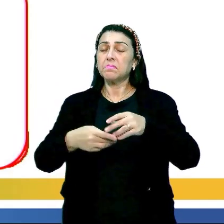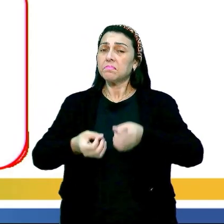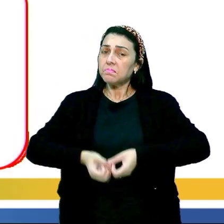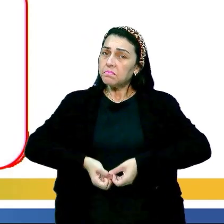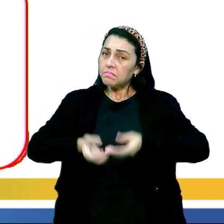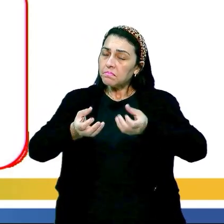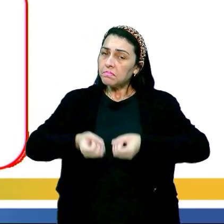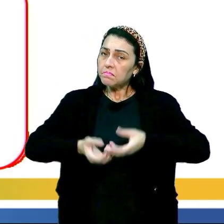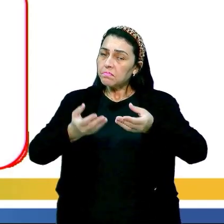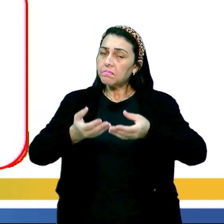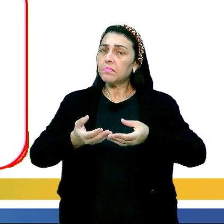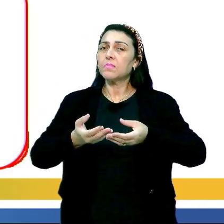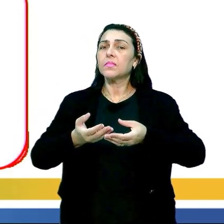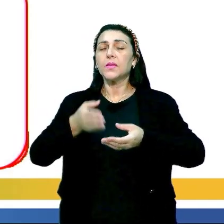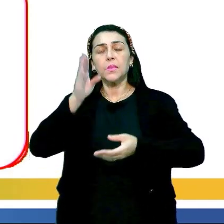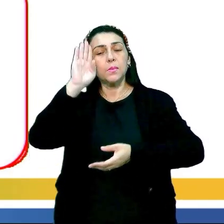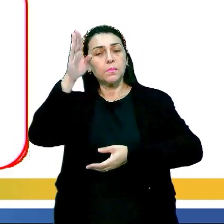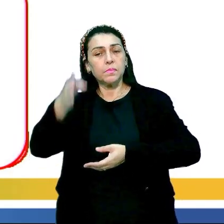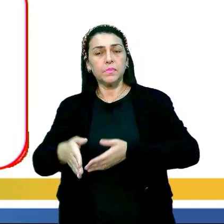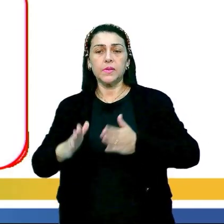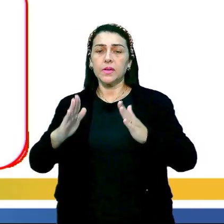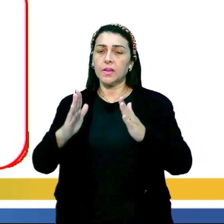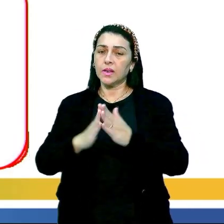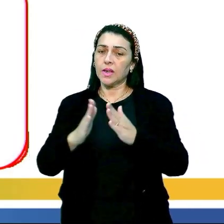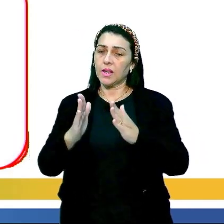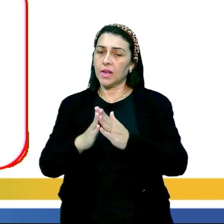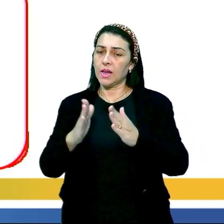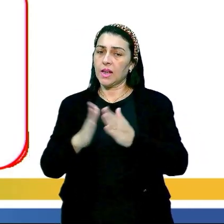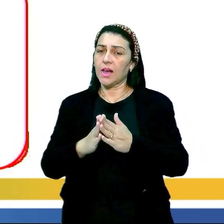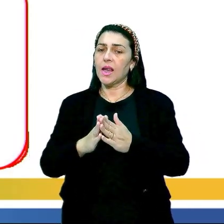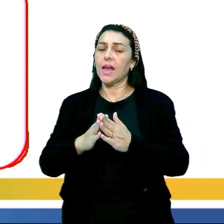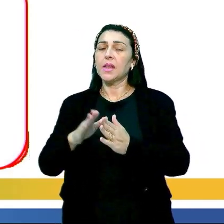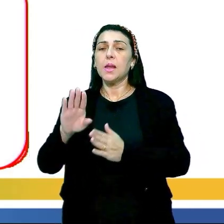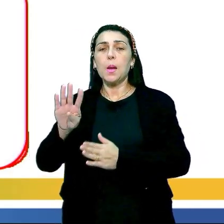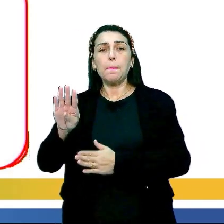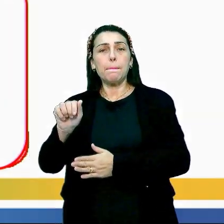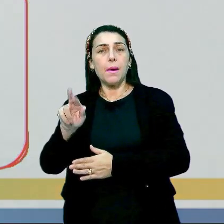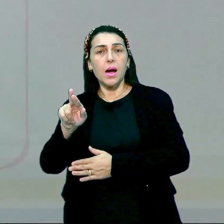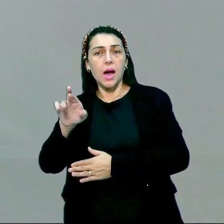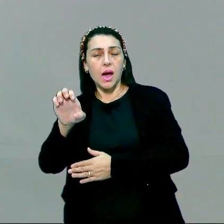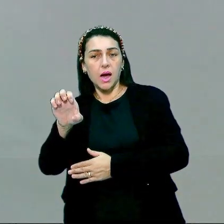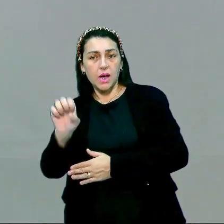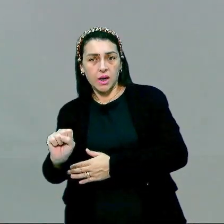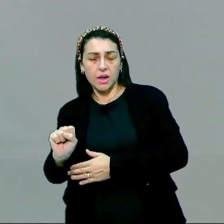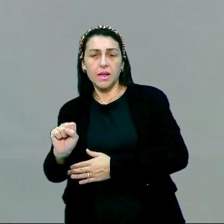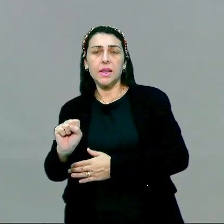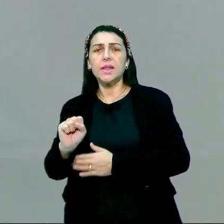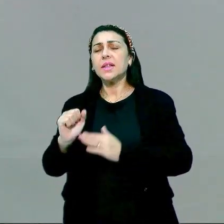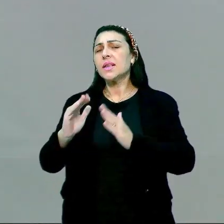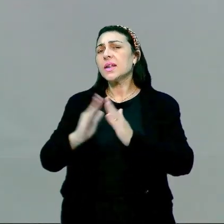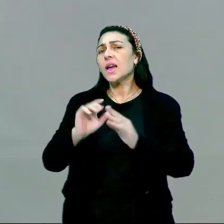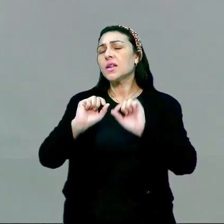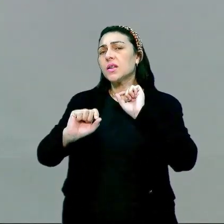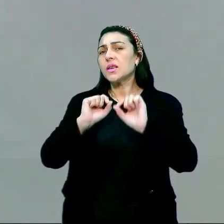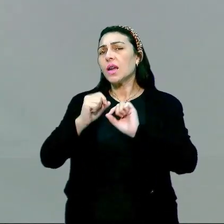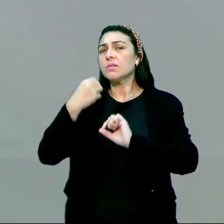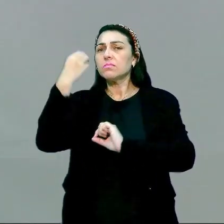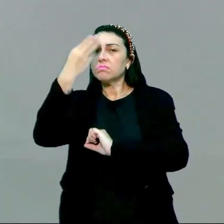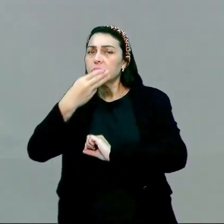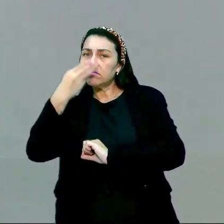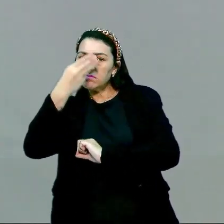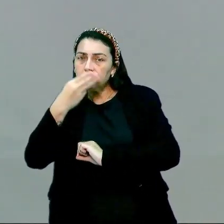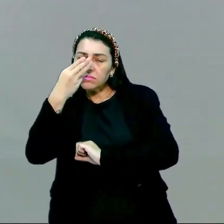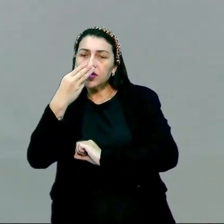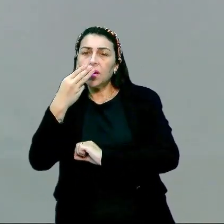Isso é interessante, galera, porque a gente olha o